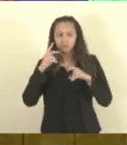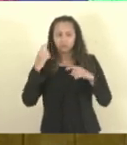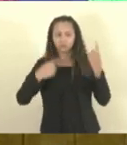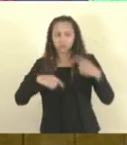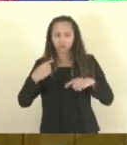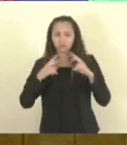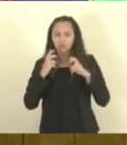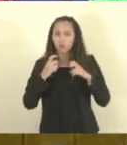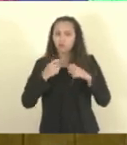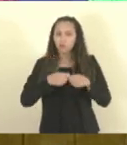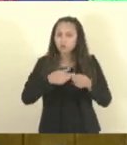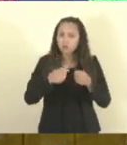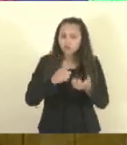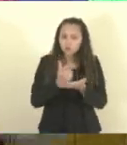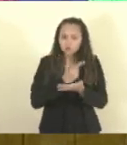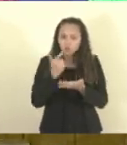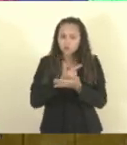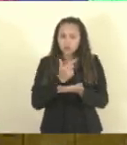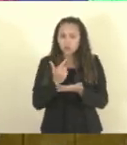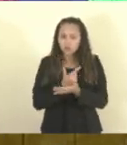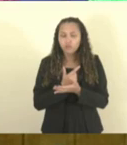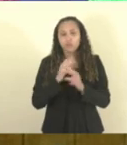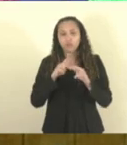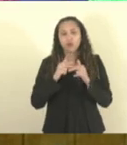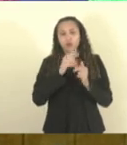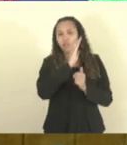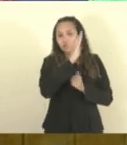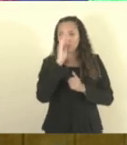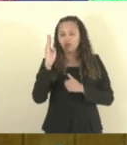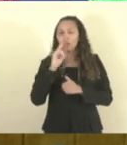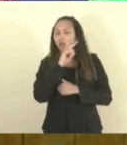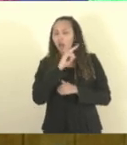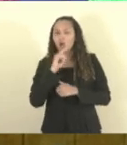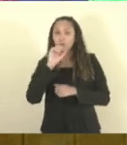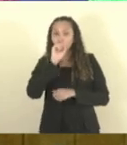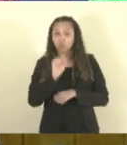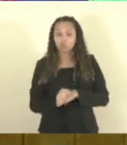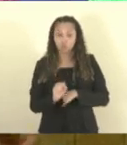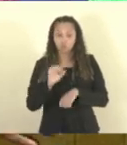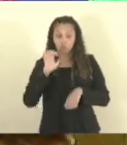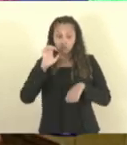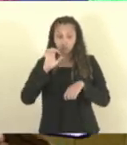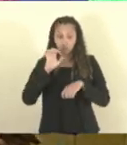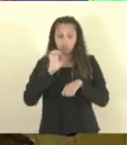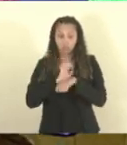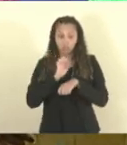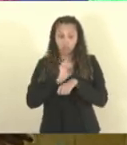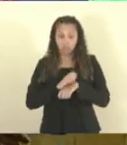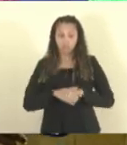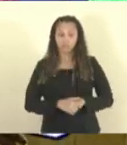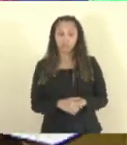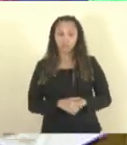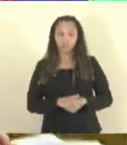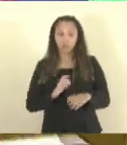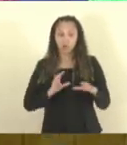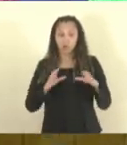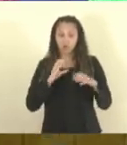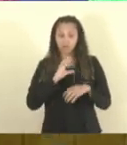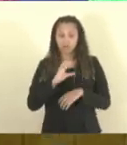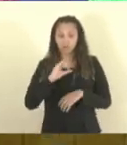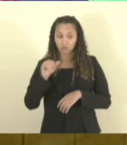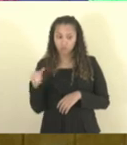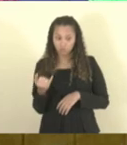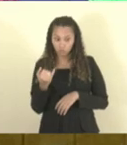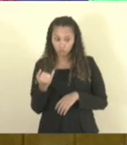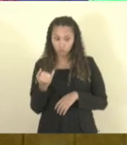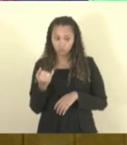bibliotecas municipais atingidas pelas fortes chuvas do sul do Estado. Já a Comissão de Justiça, que terminou agora há pouquinho, o